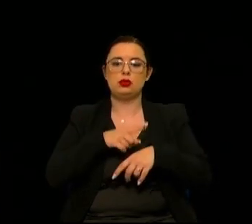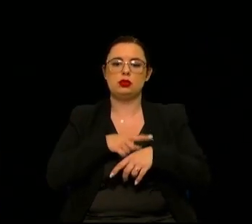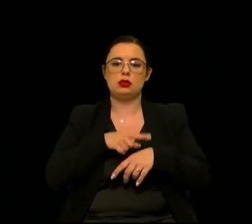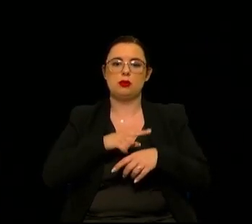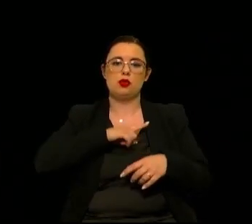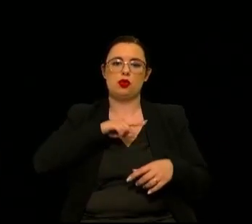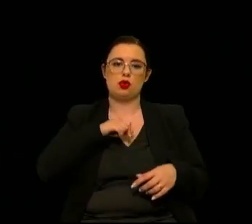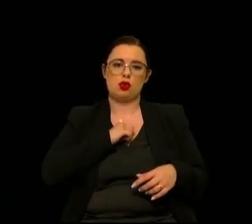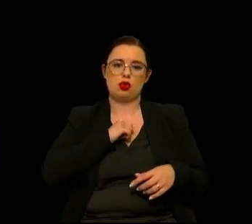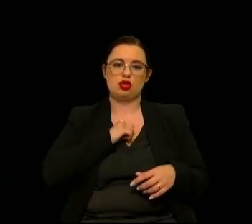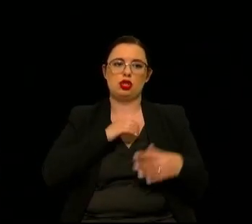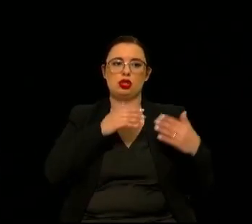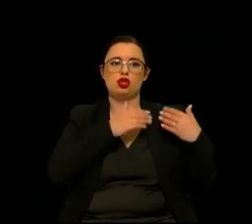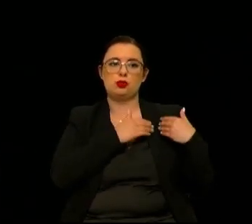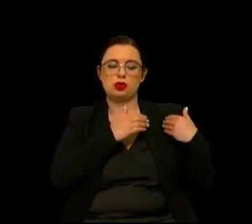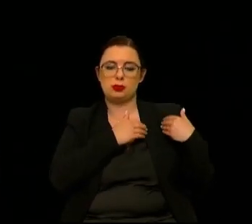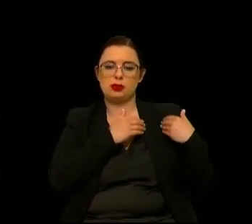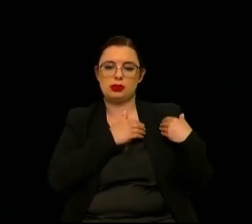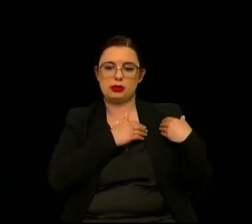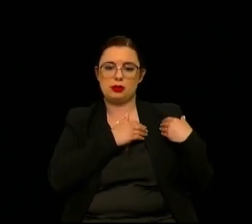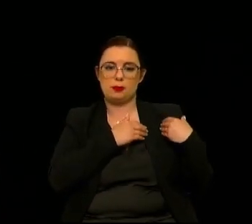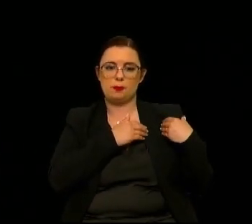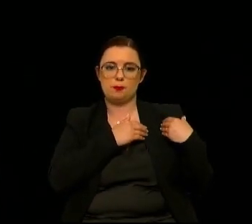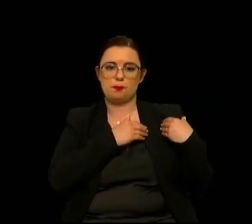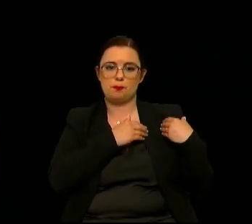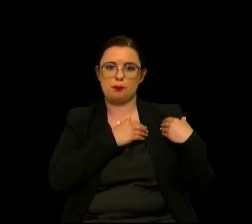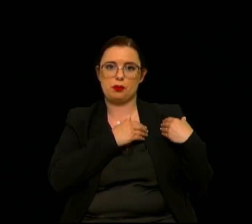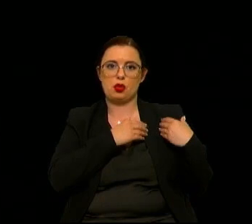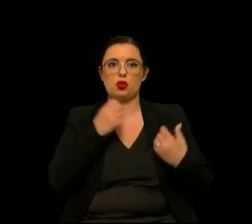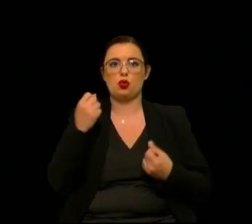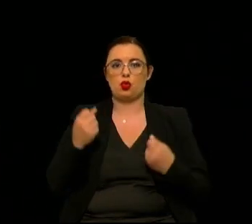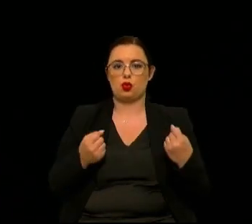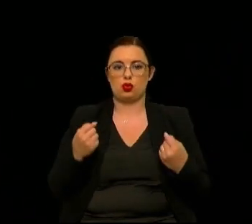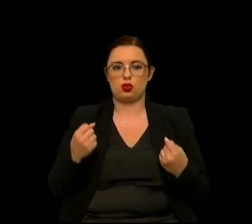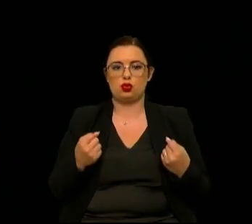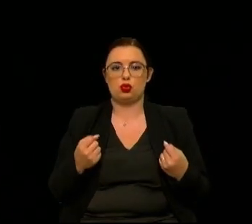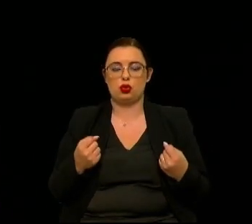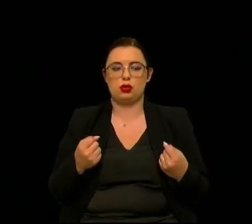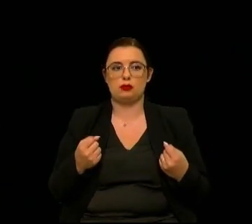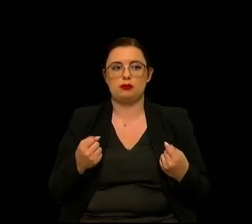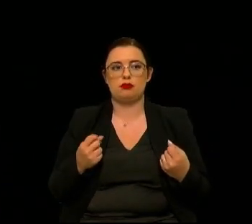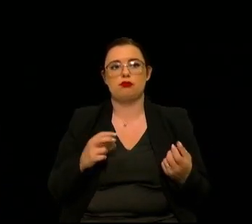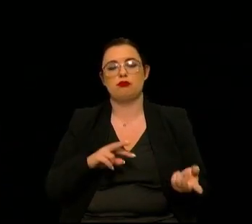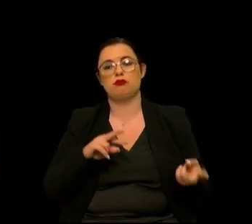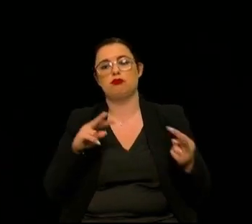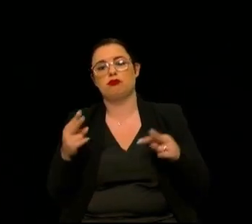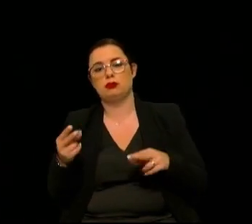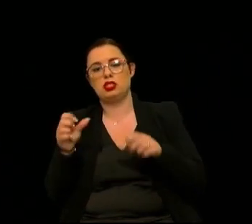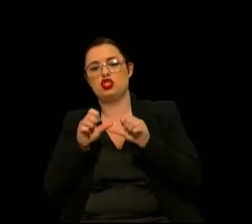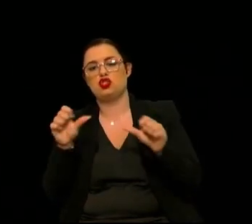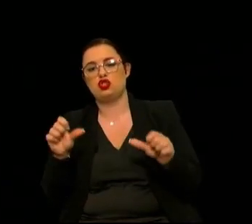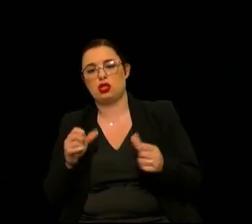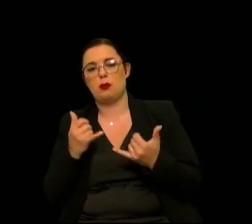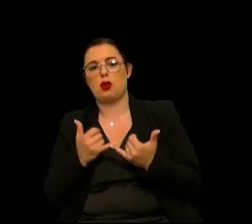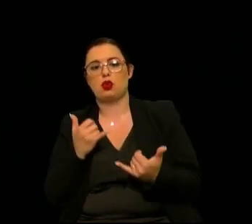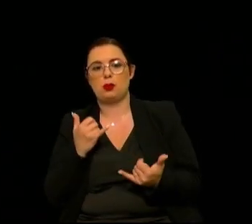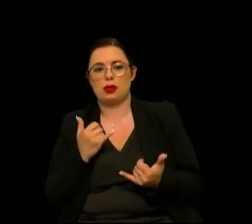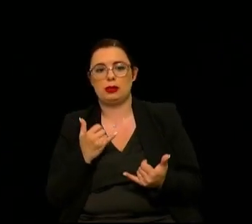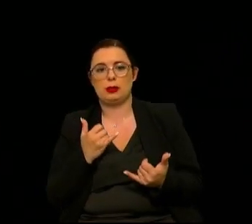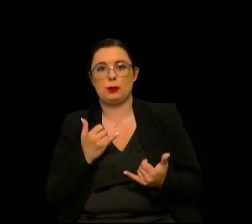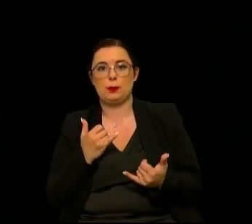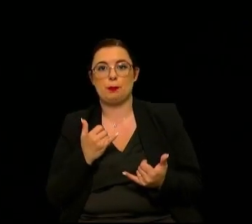transição entre a responsabilização do condutor e este sistema automático